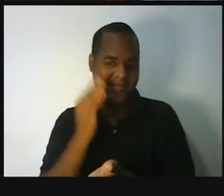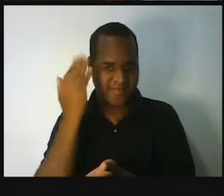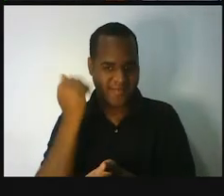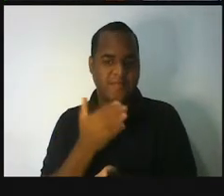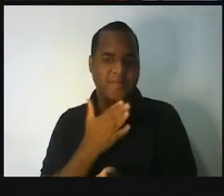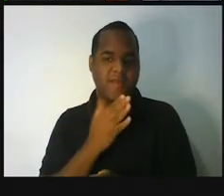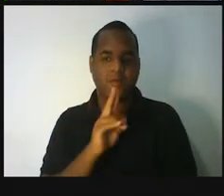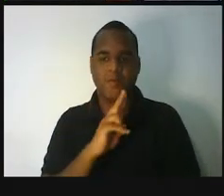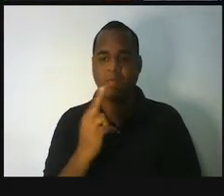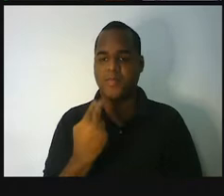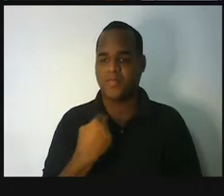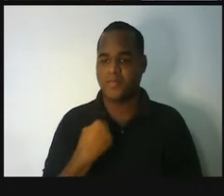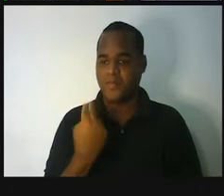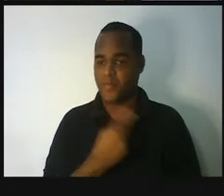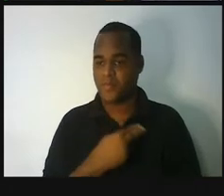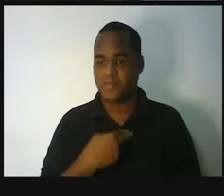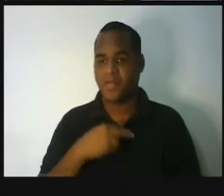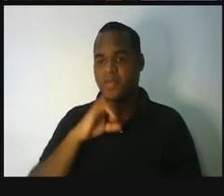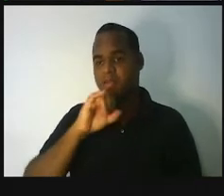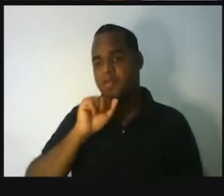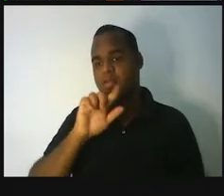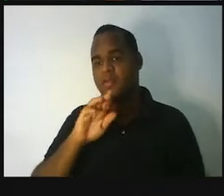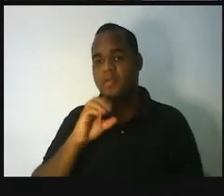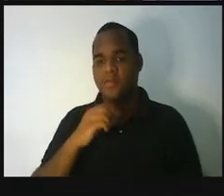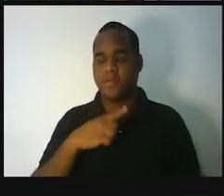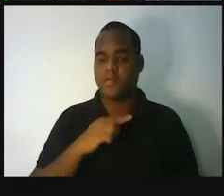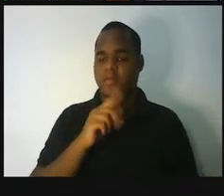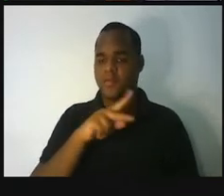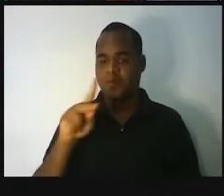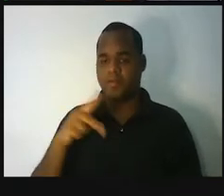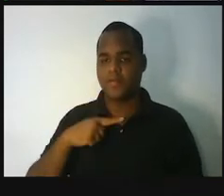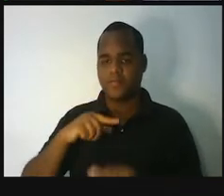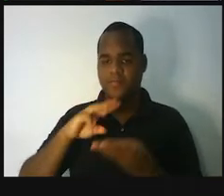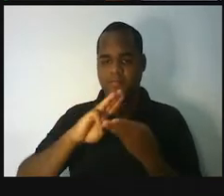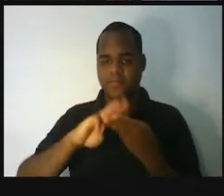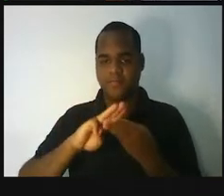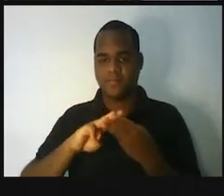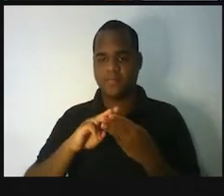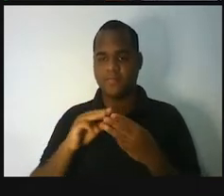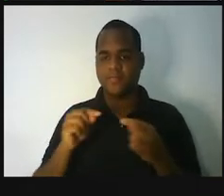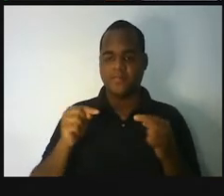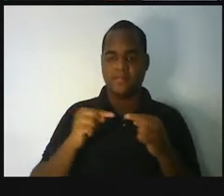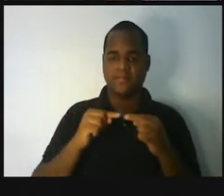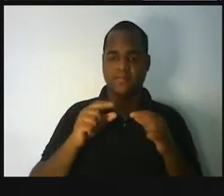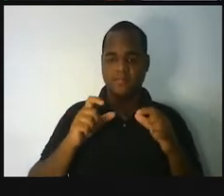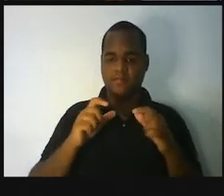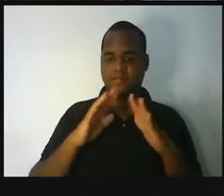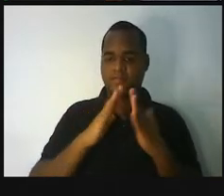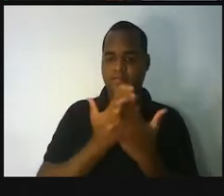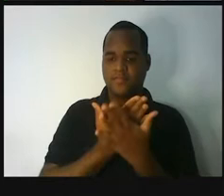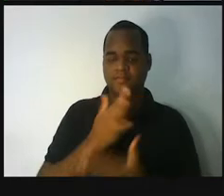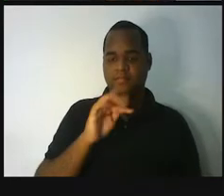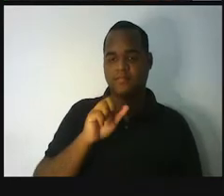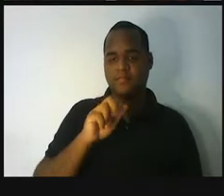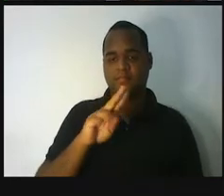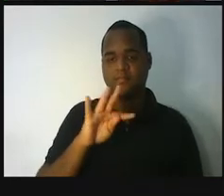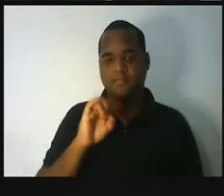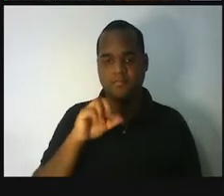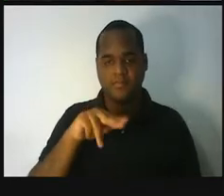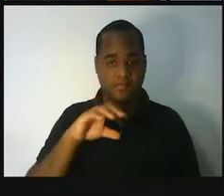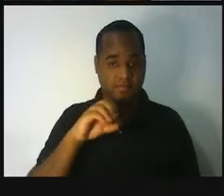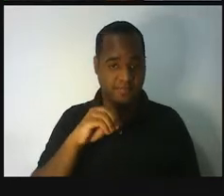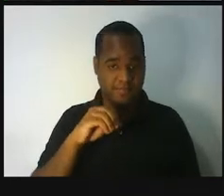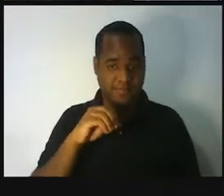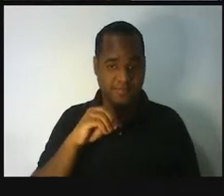o meu nome é Iago Ramos, eu sou professor de matemática lá da Escola Municipal Faustino Dias